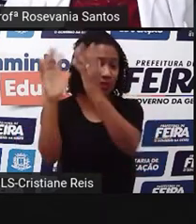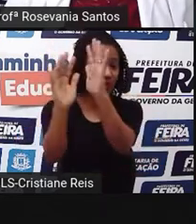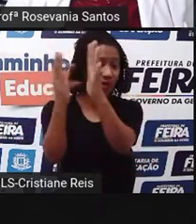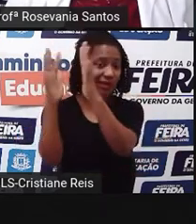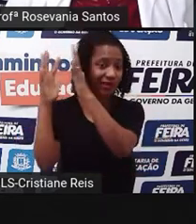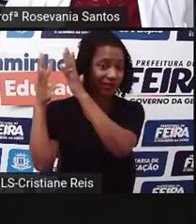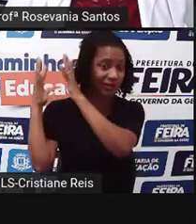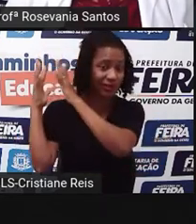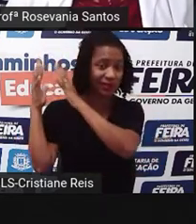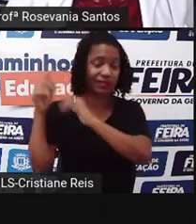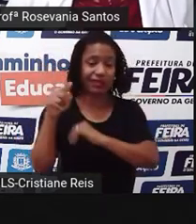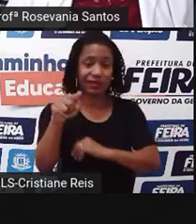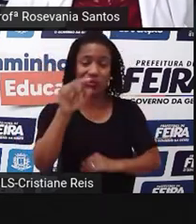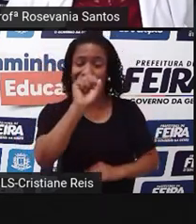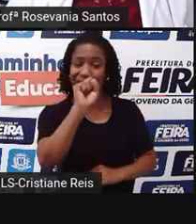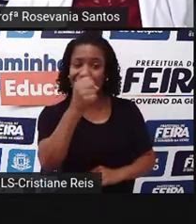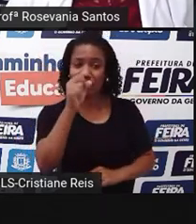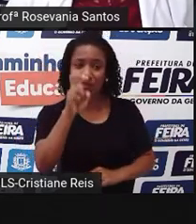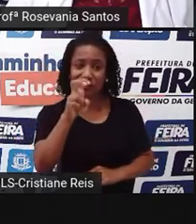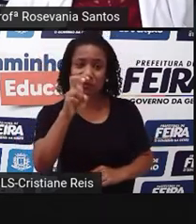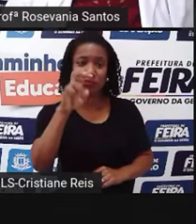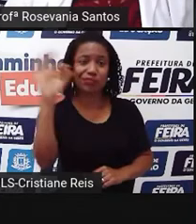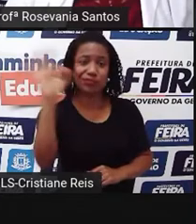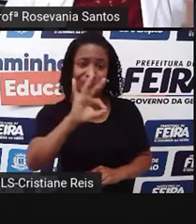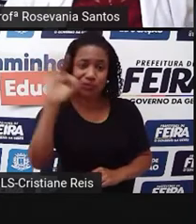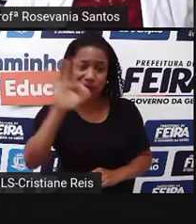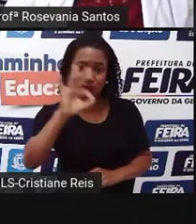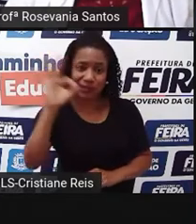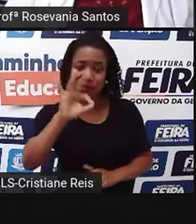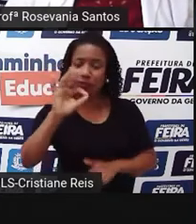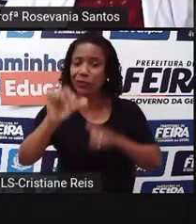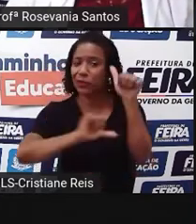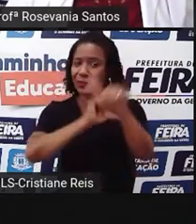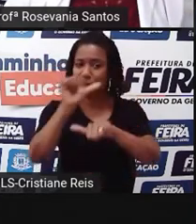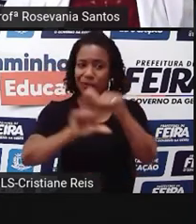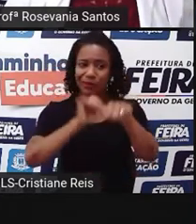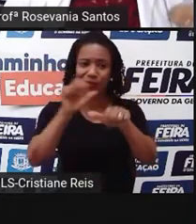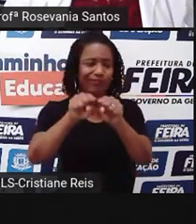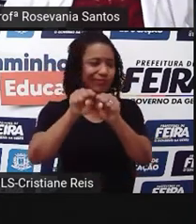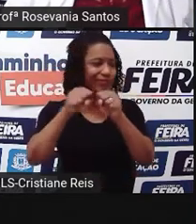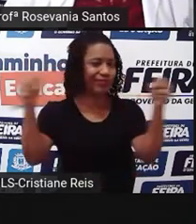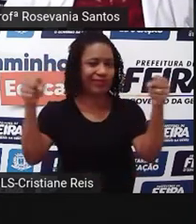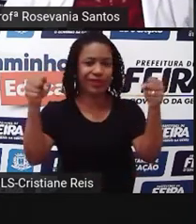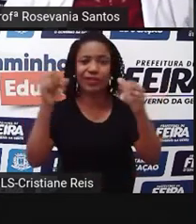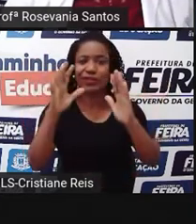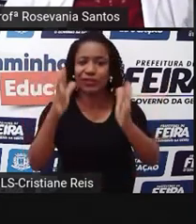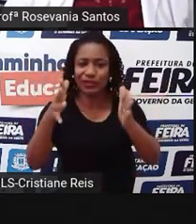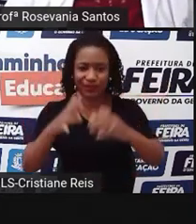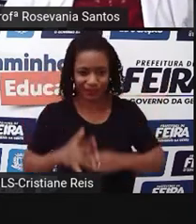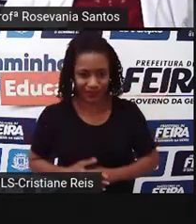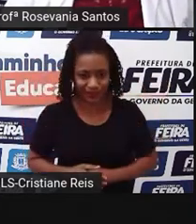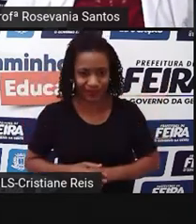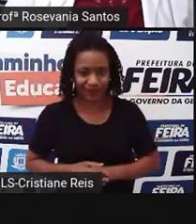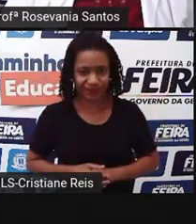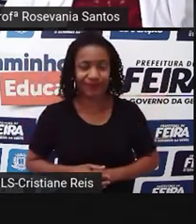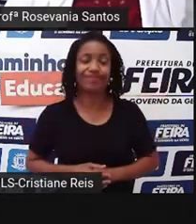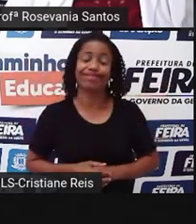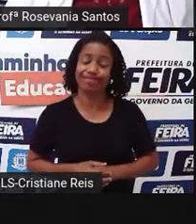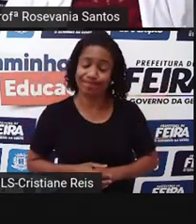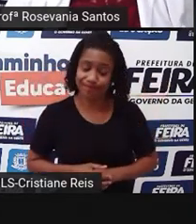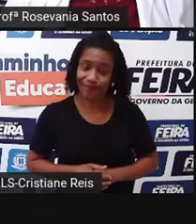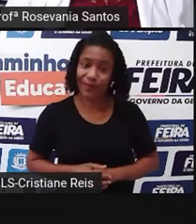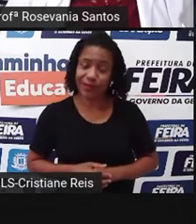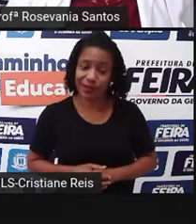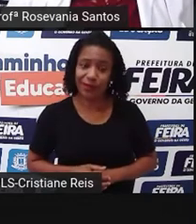Então, 85% da sua área já foi alterada. E o principal motivo é exatamente a questão das